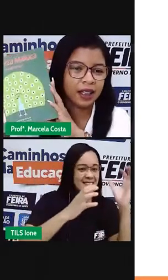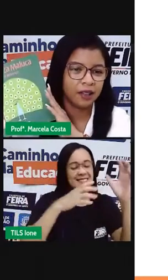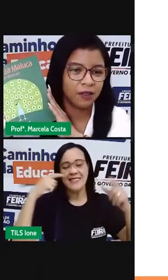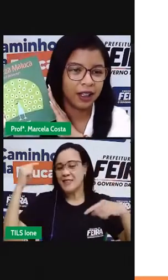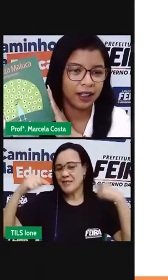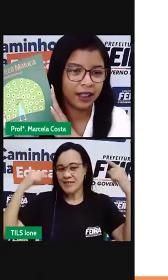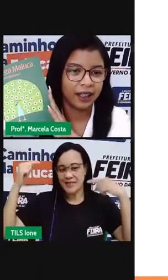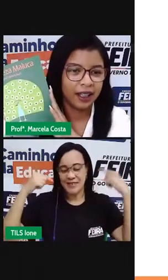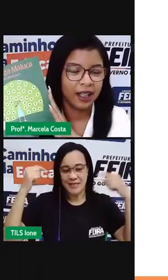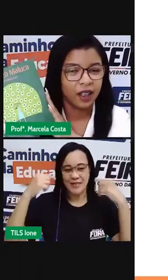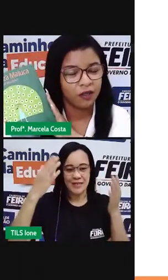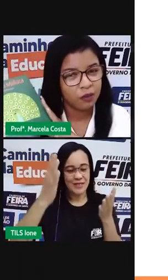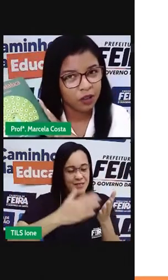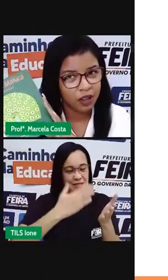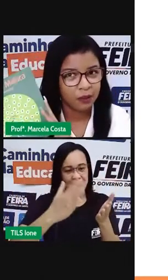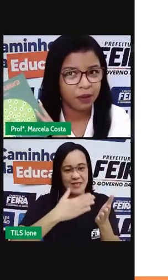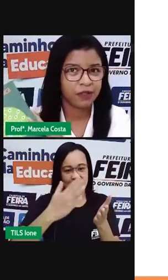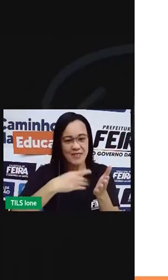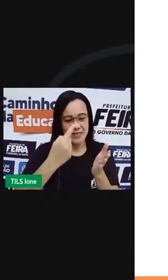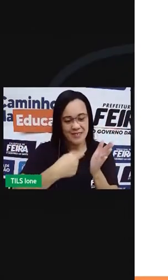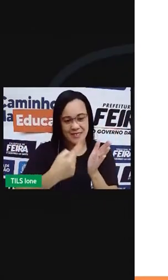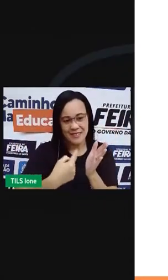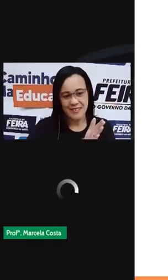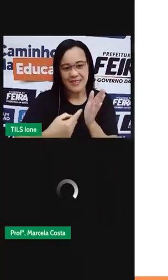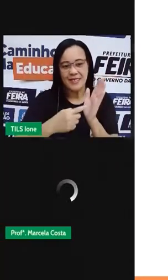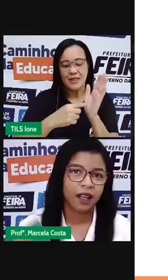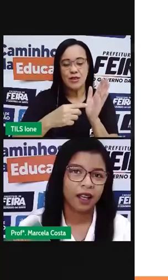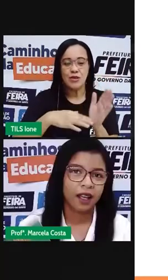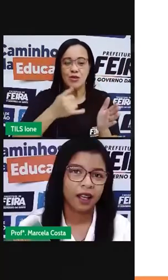desse livro aqui que eu vou mostrar para vocês.